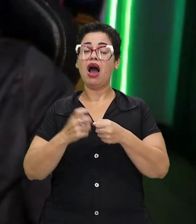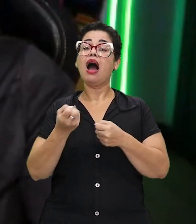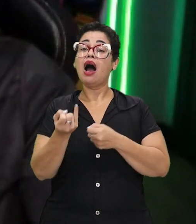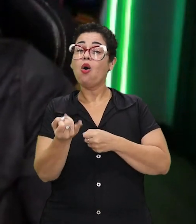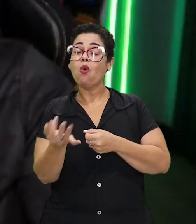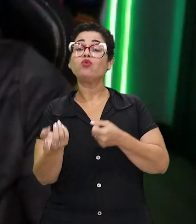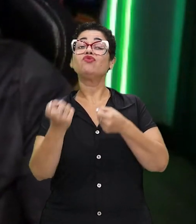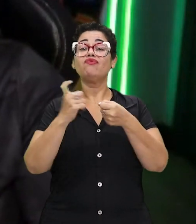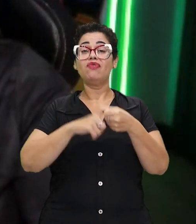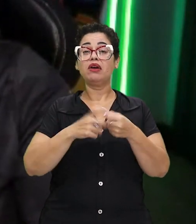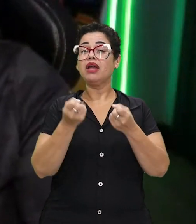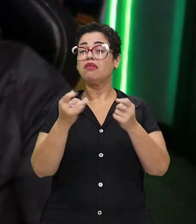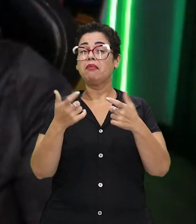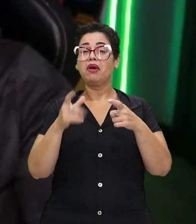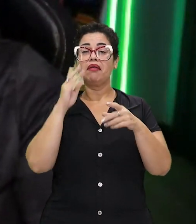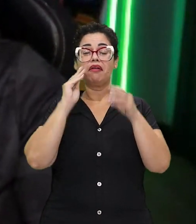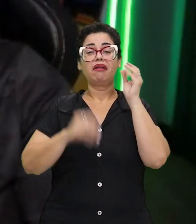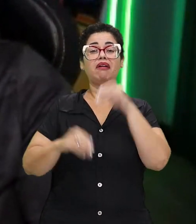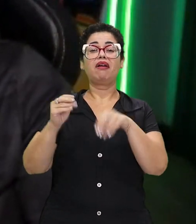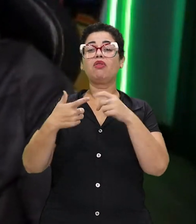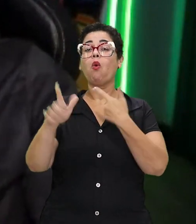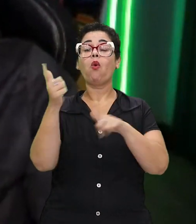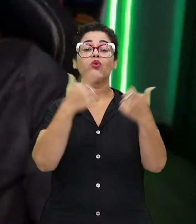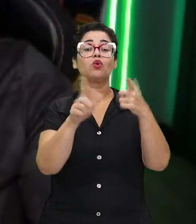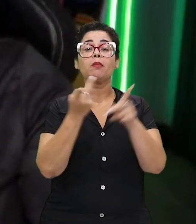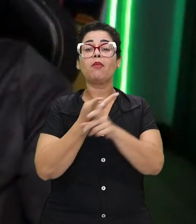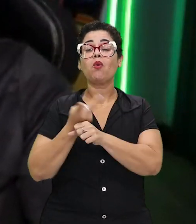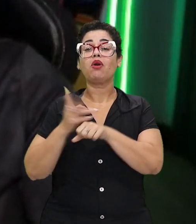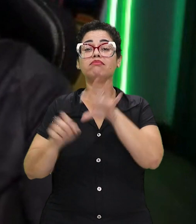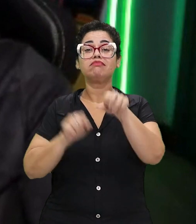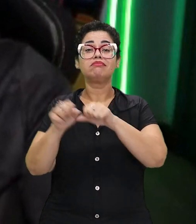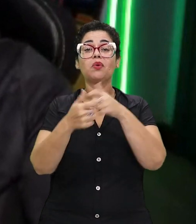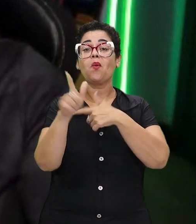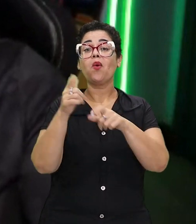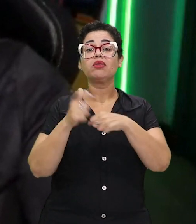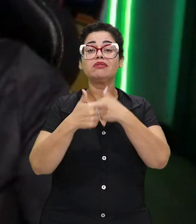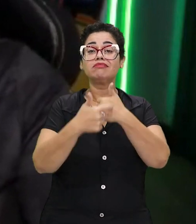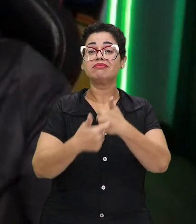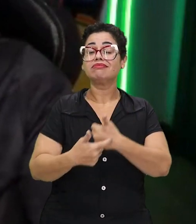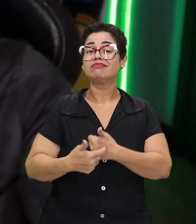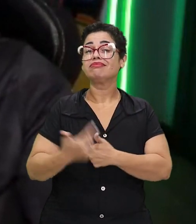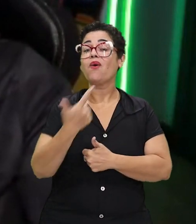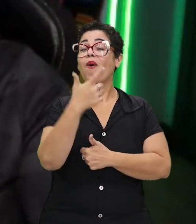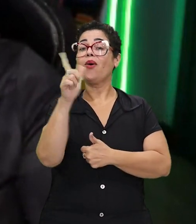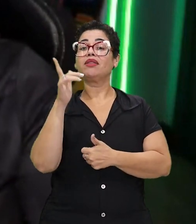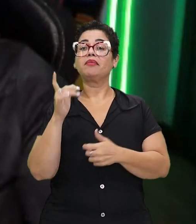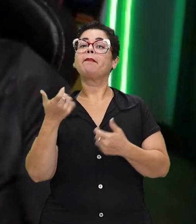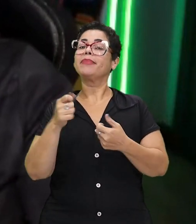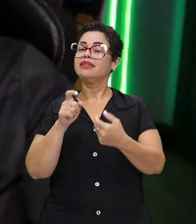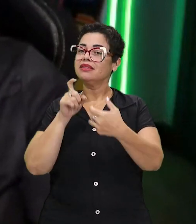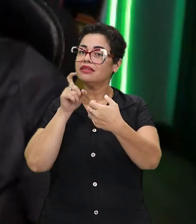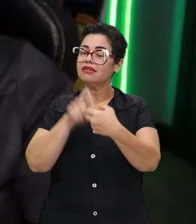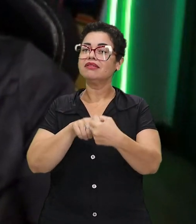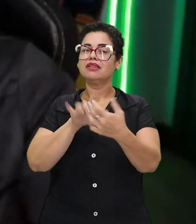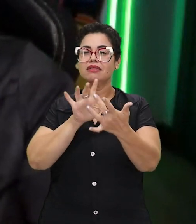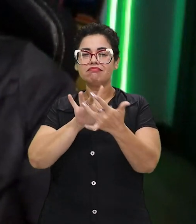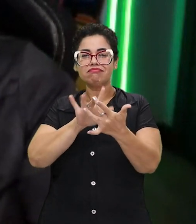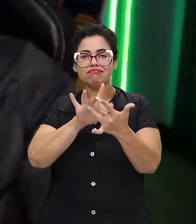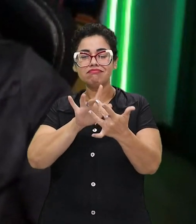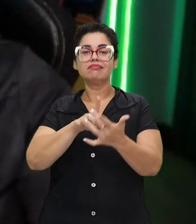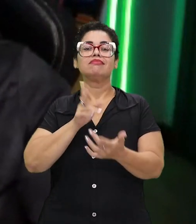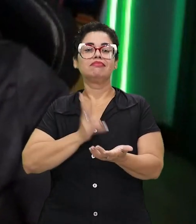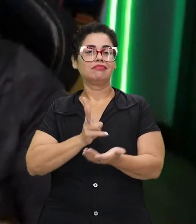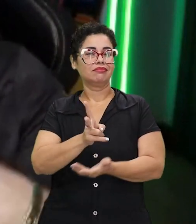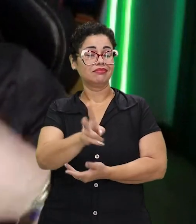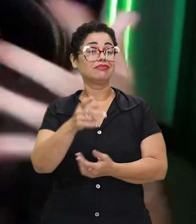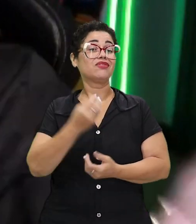alguns vão voltar a acompanhar, mas a grande maioria já vai ter um cara ou outro ali que eles vão estar acompanhando mais. Então, tem o vínculo. Então, a